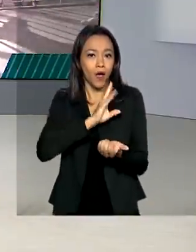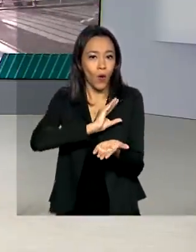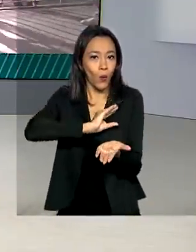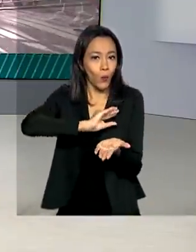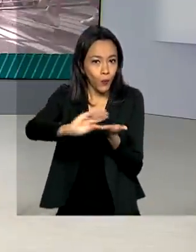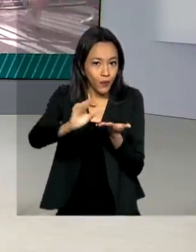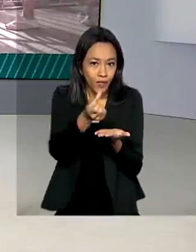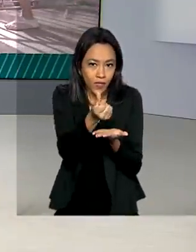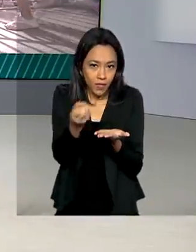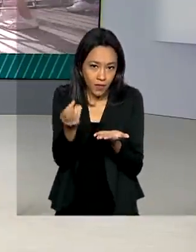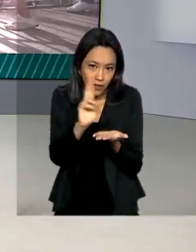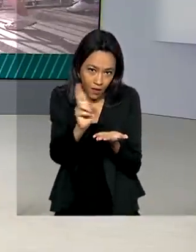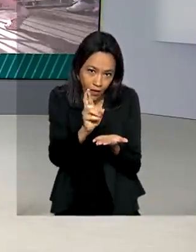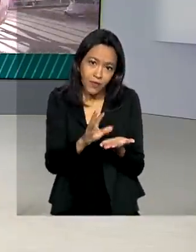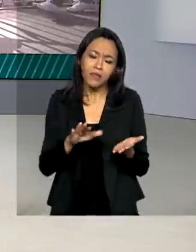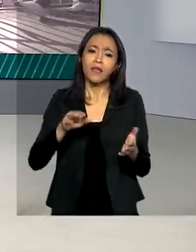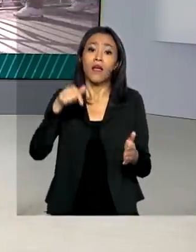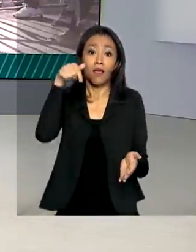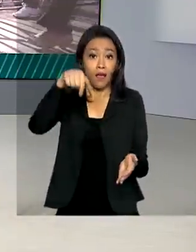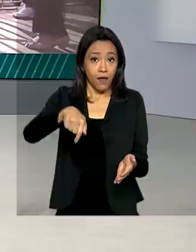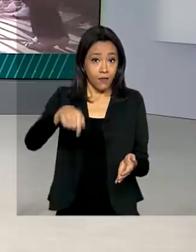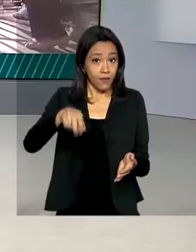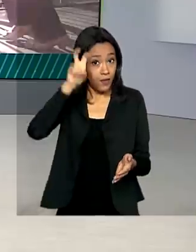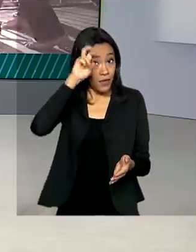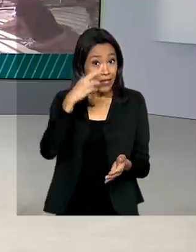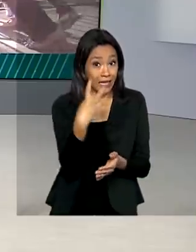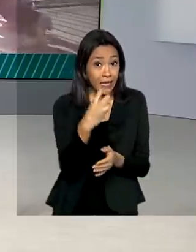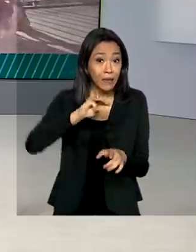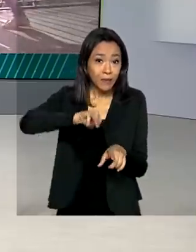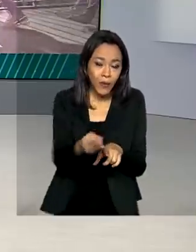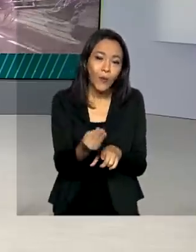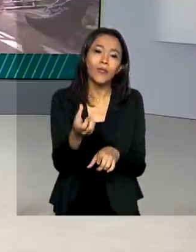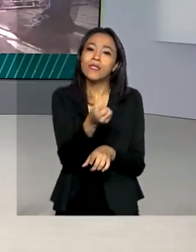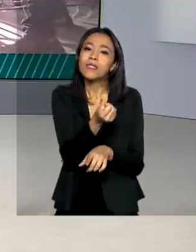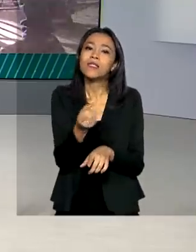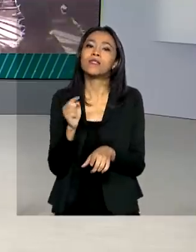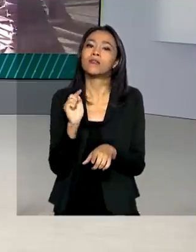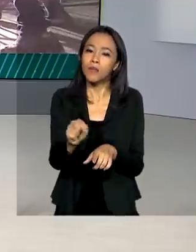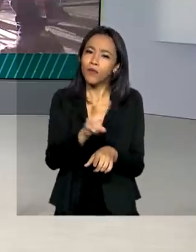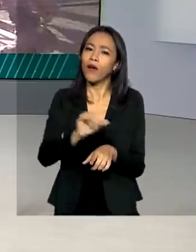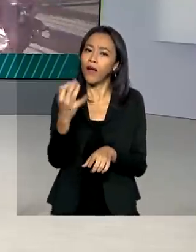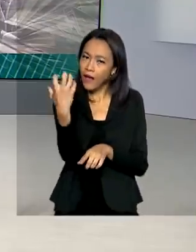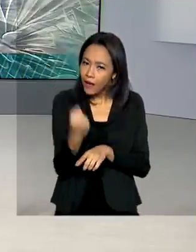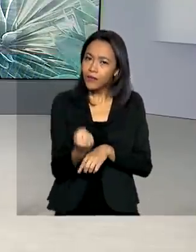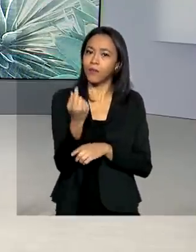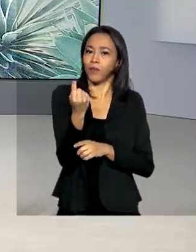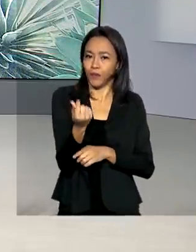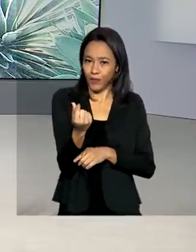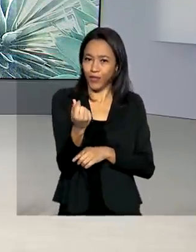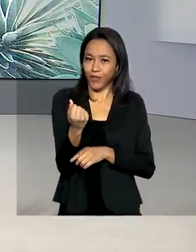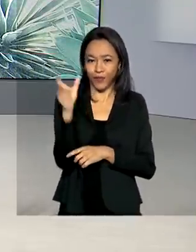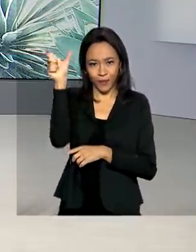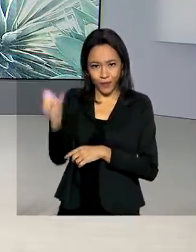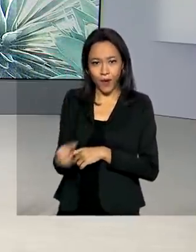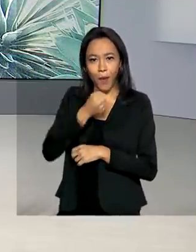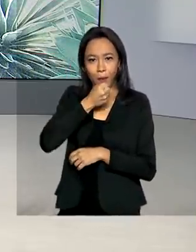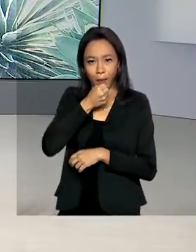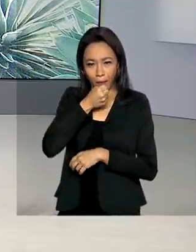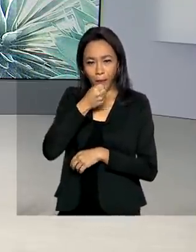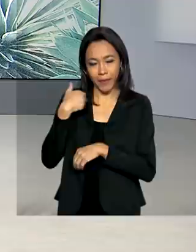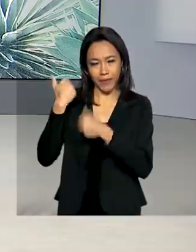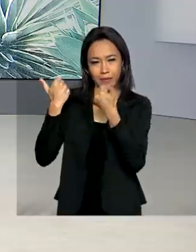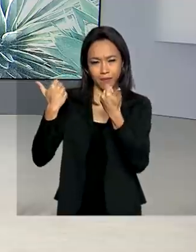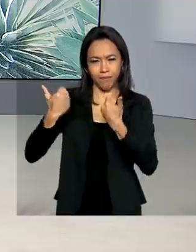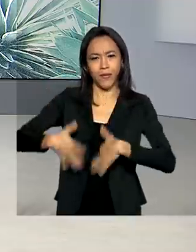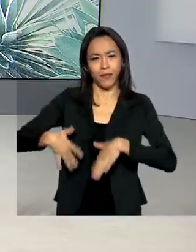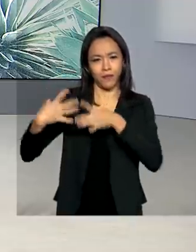Nesta quinta-feira, mais 3 milhões e 600 mil pessoas vão receber o dinheiro. O repórter Glauco de Queiroz conta os detalhes